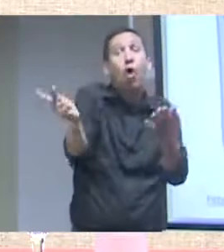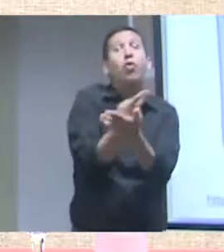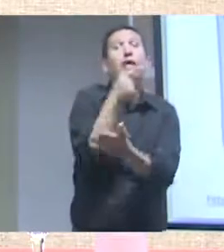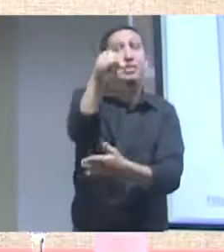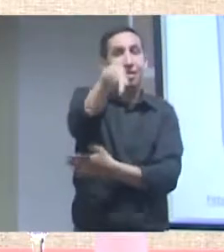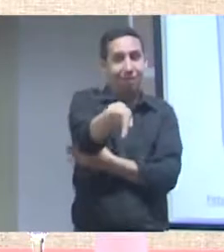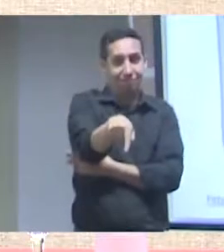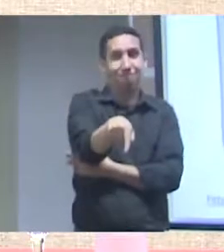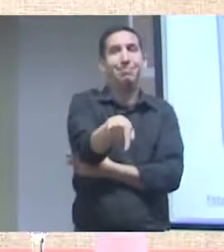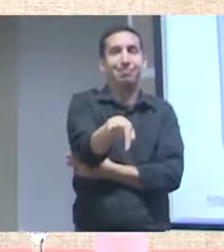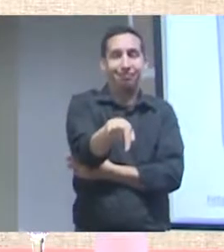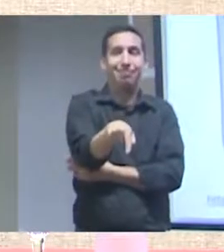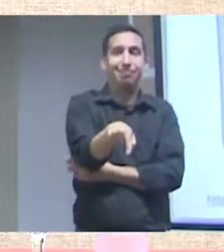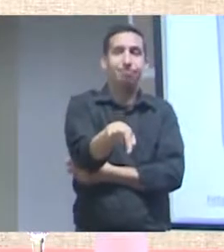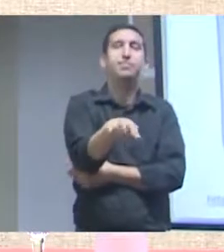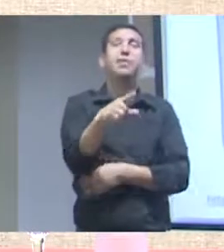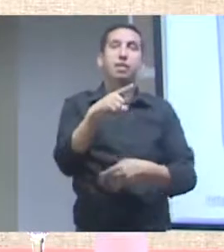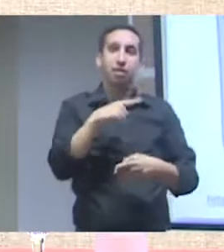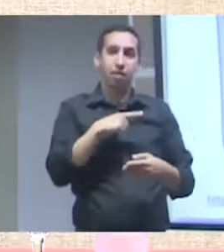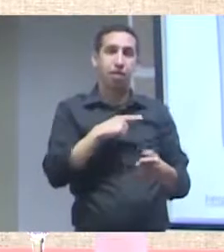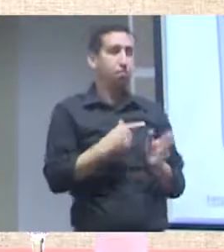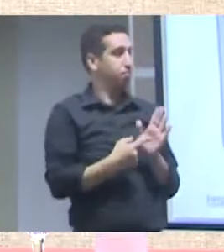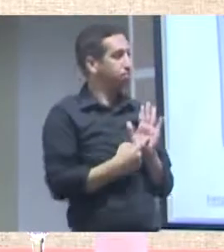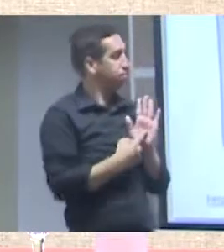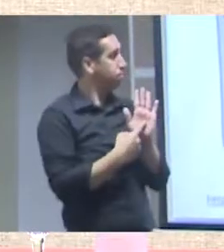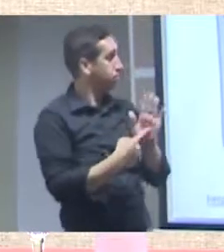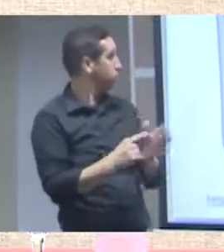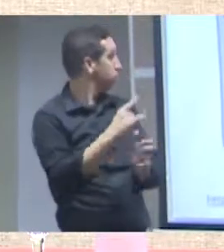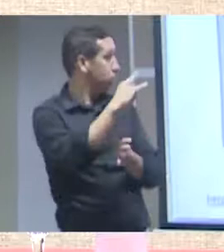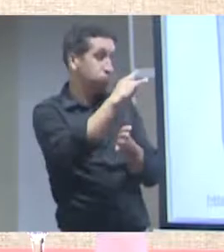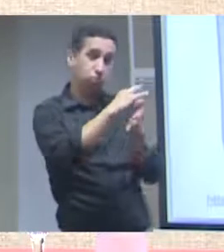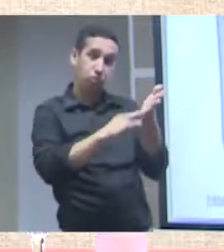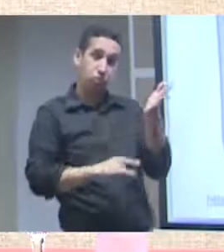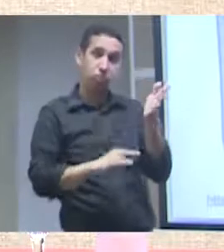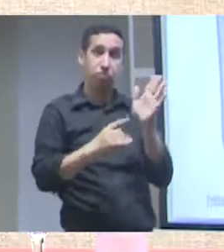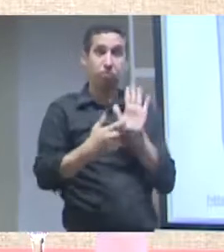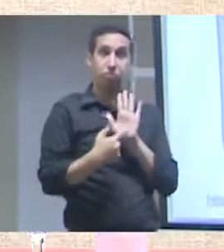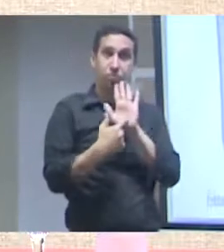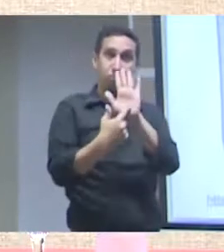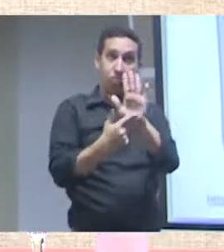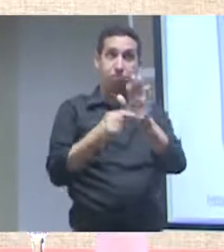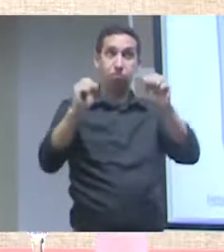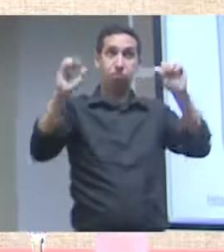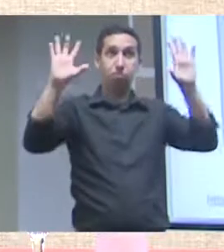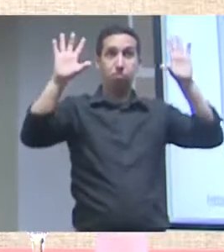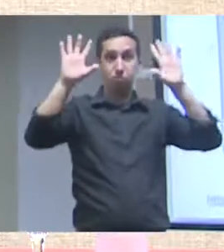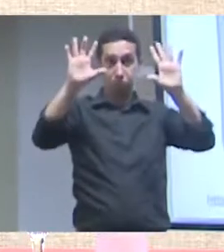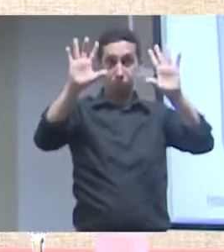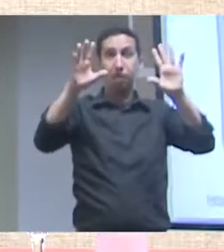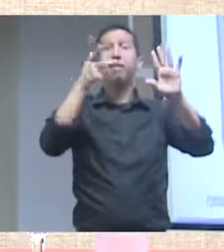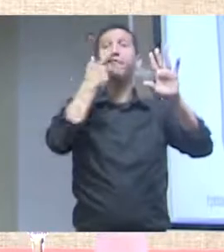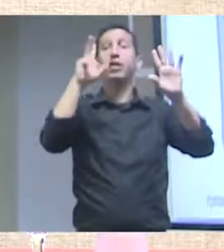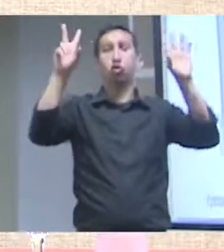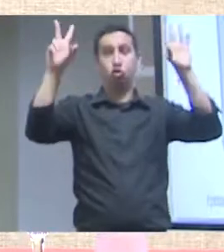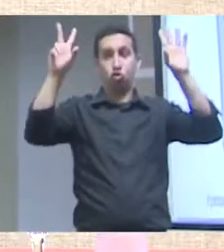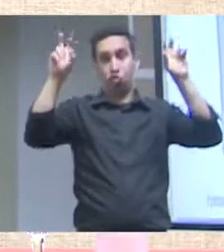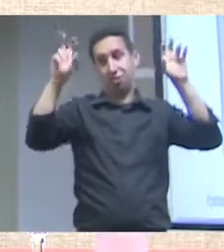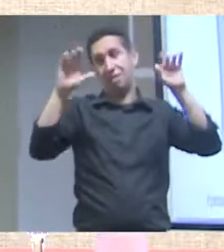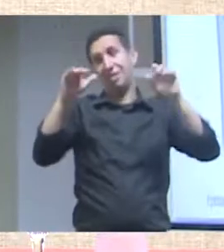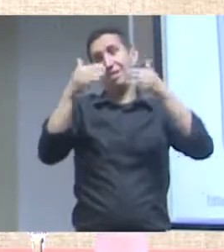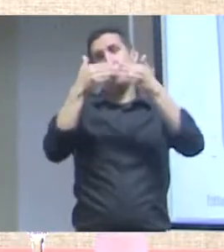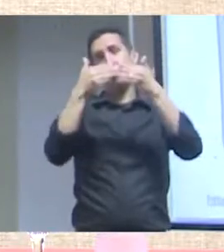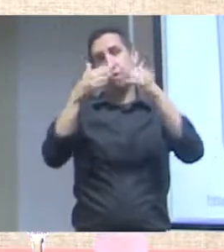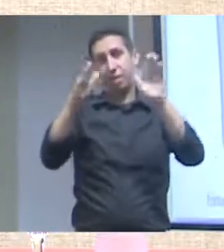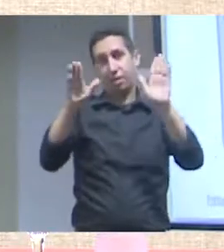que, de uma rede internacional chamado Ciência Aberta e Colaborativa no Desenvolvimento, a gente